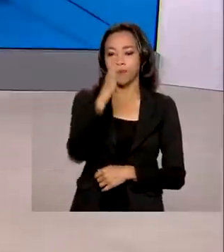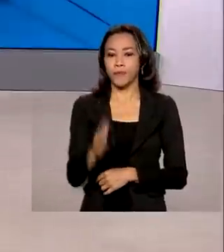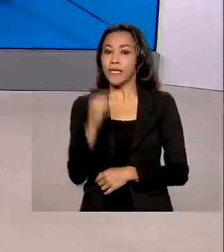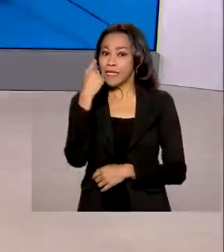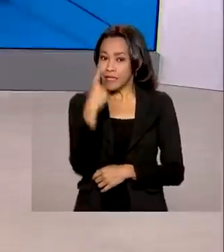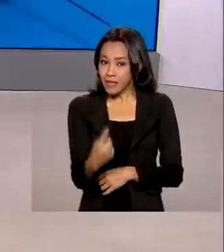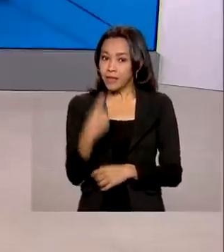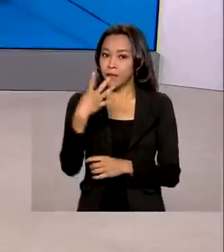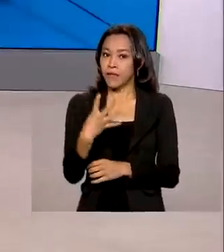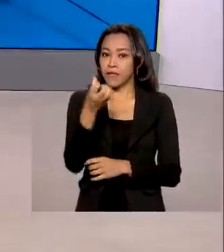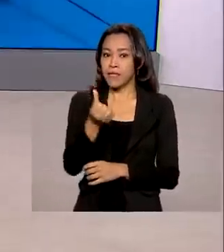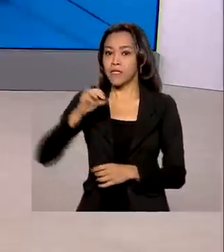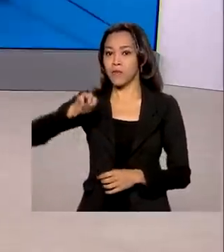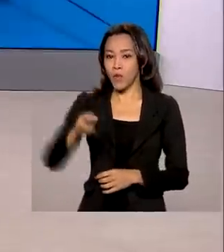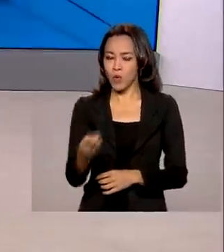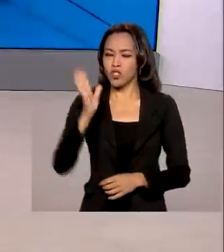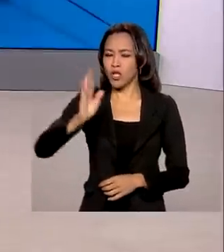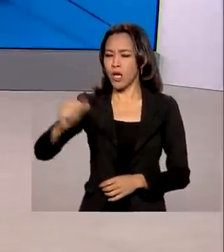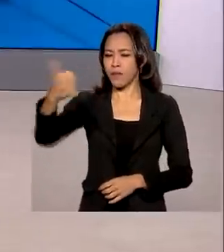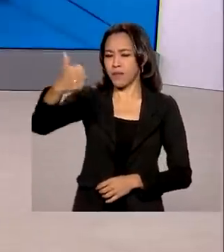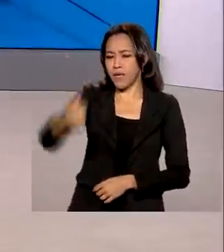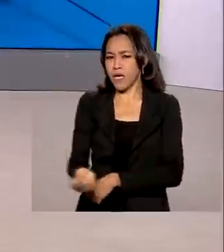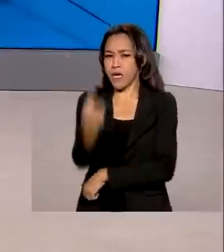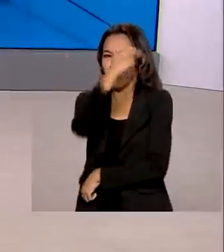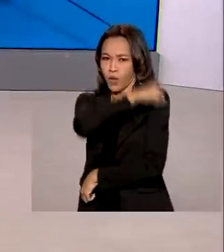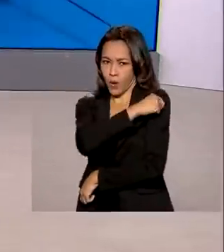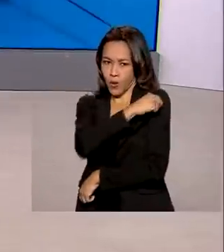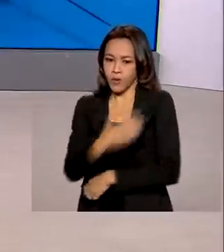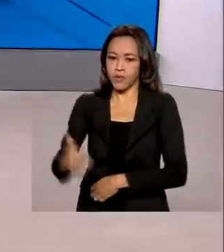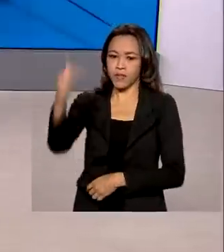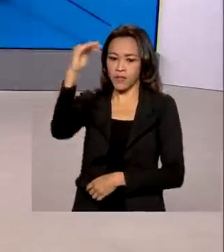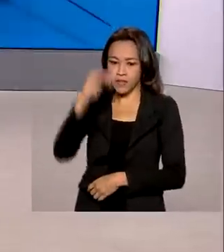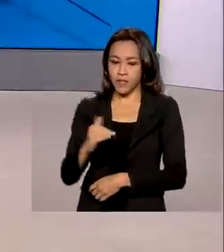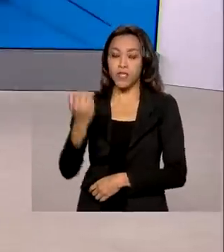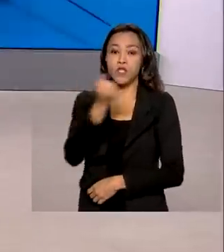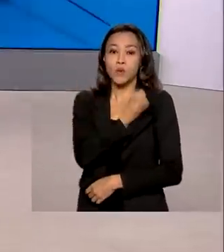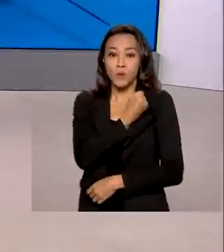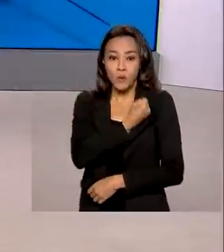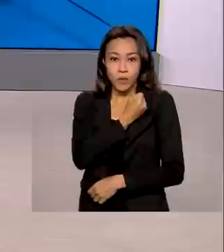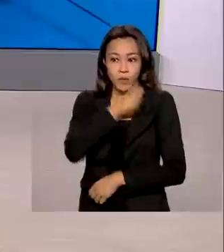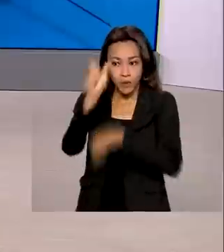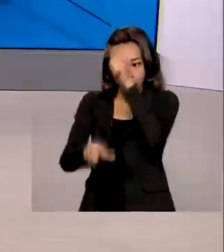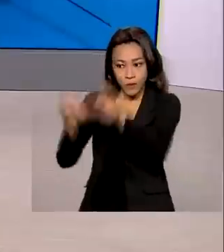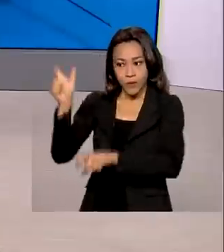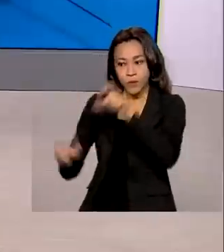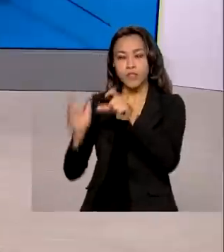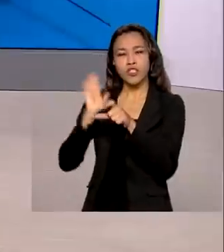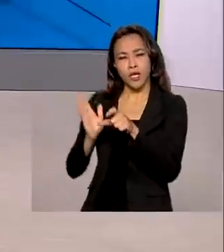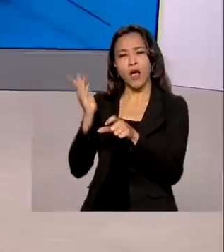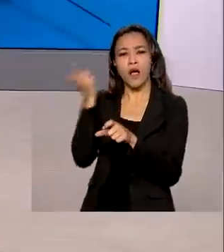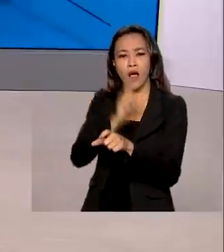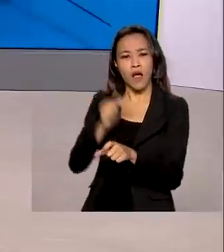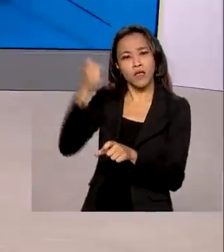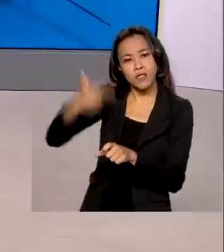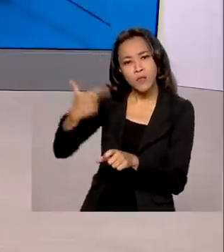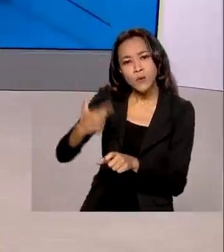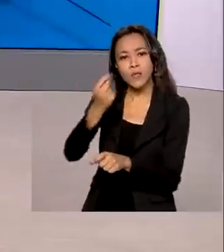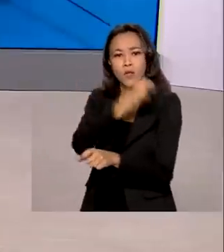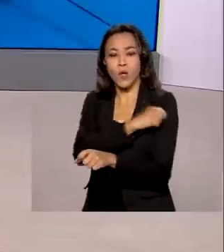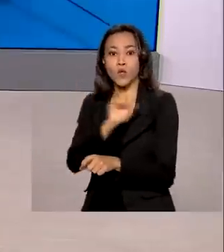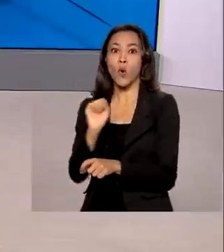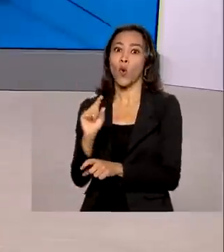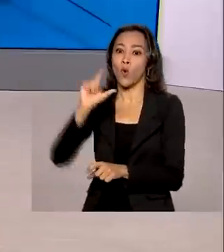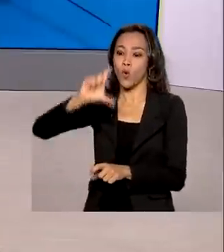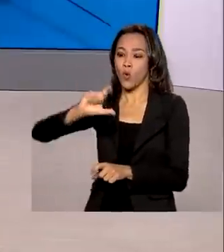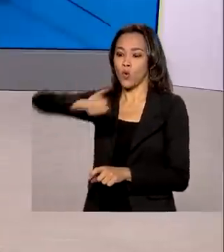320 mil pessoas tomaram a primeira dose da vacina e o número de brasileiros que tomaram a segunda dose ou dose única é de